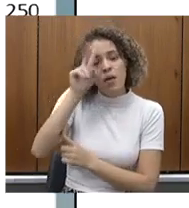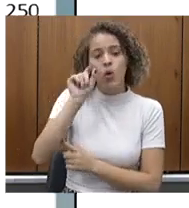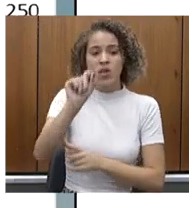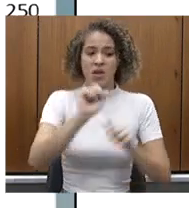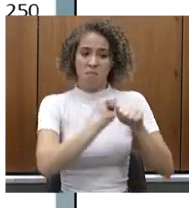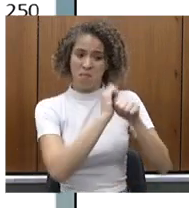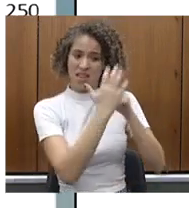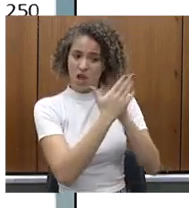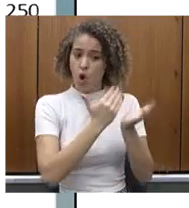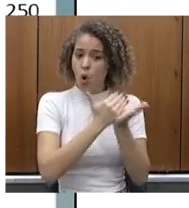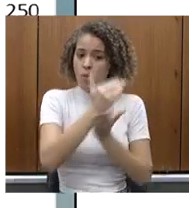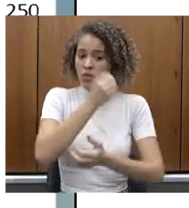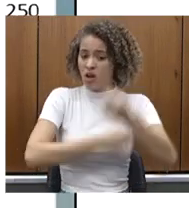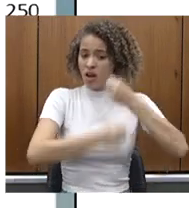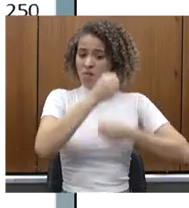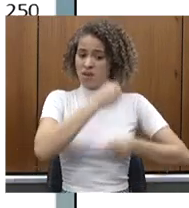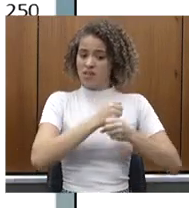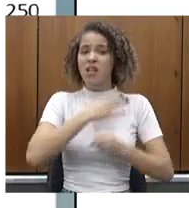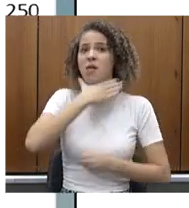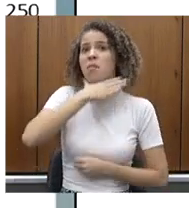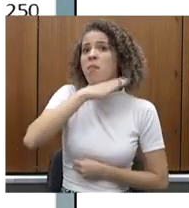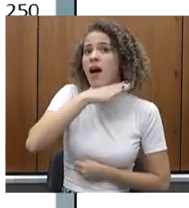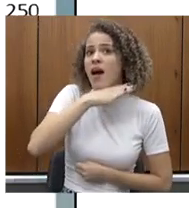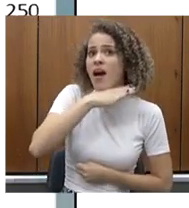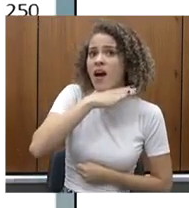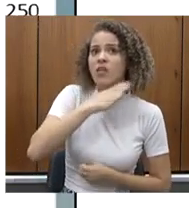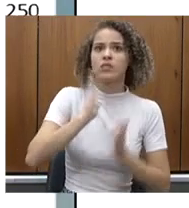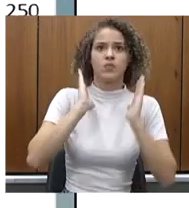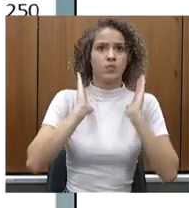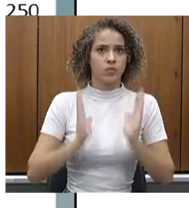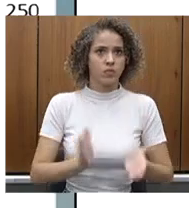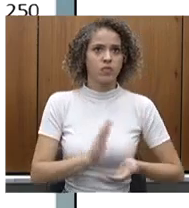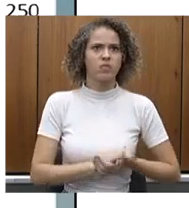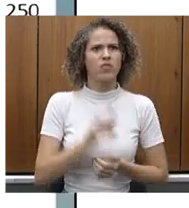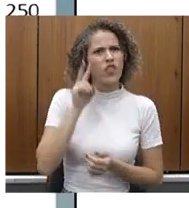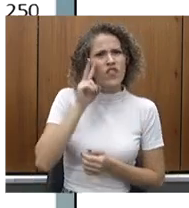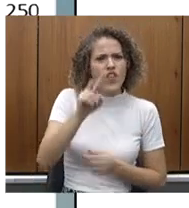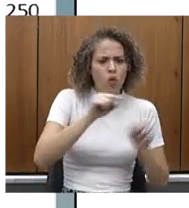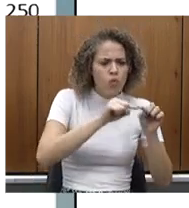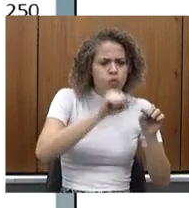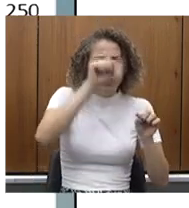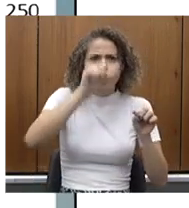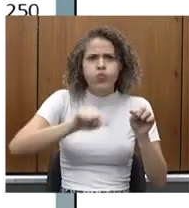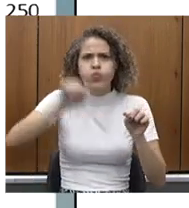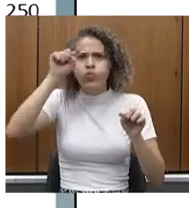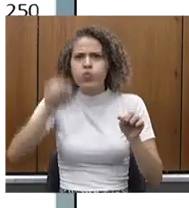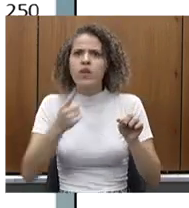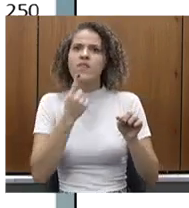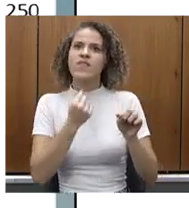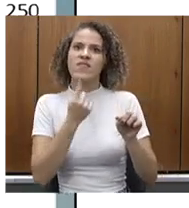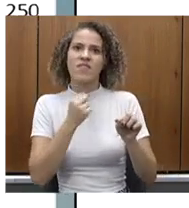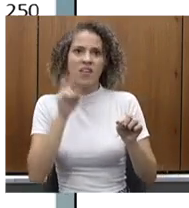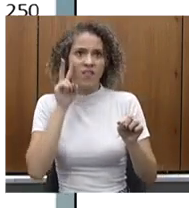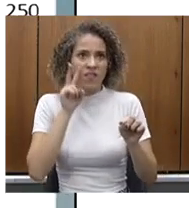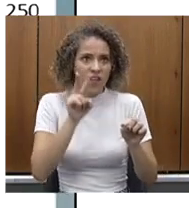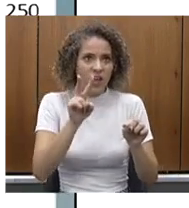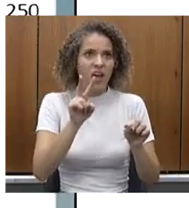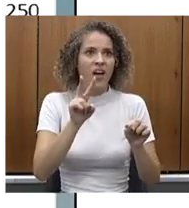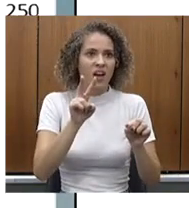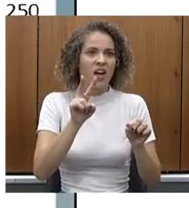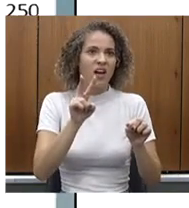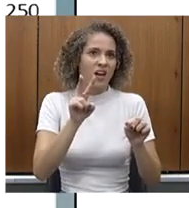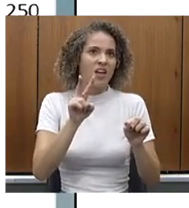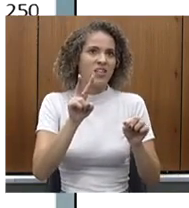em março do ano passado, quando eu entrei, foi esse pico aí de óbitos em vermelho, o maior número de óbitos que tivemos, que foi aquele momento que não